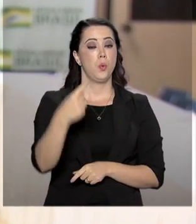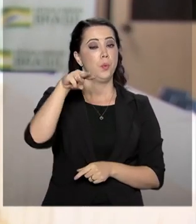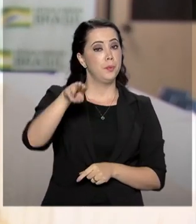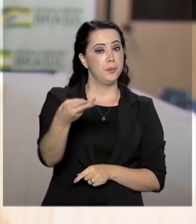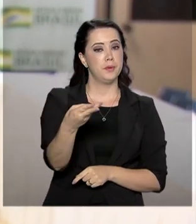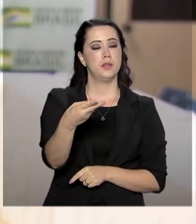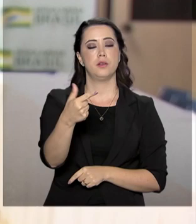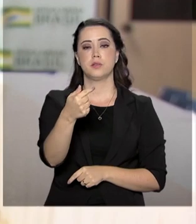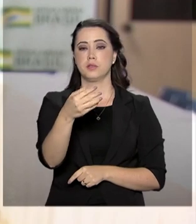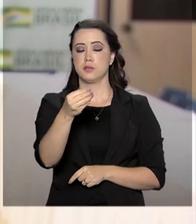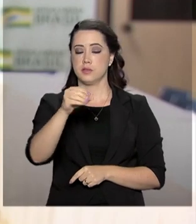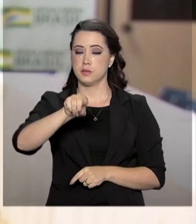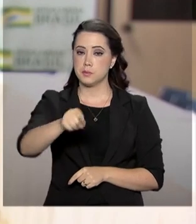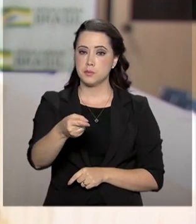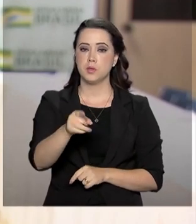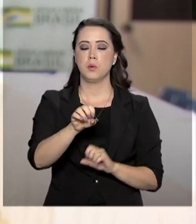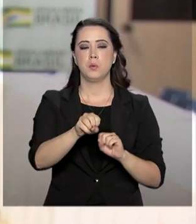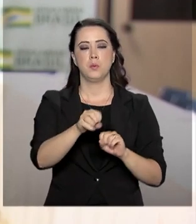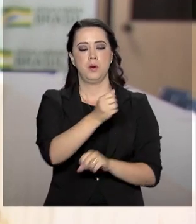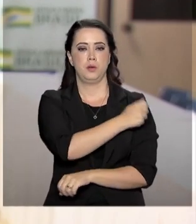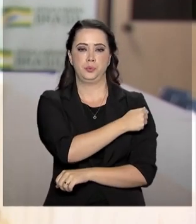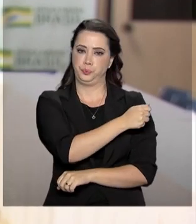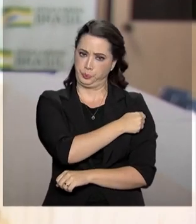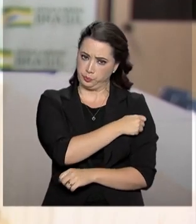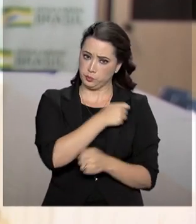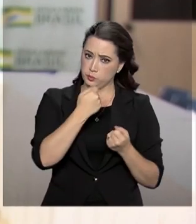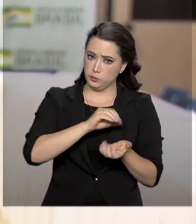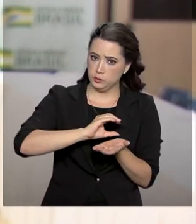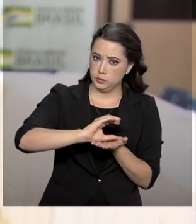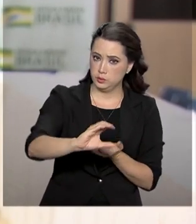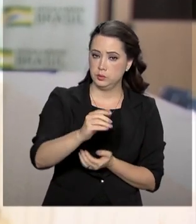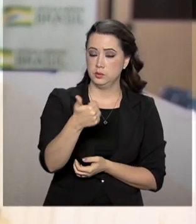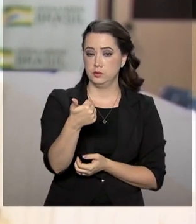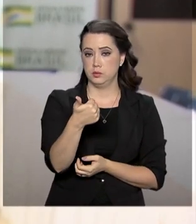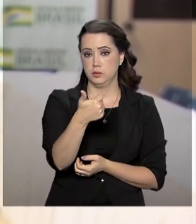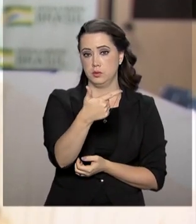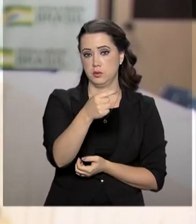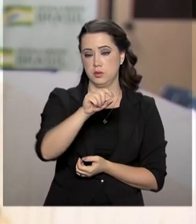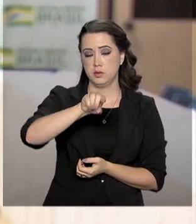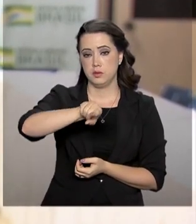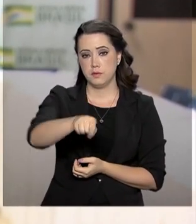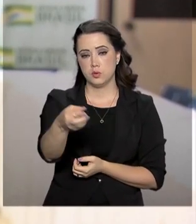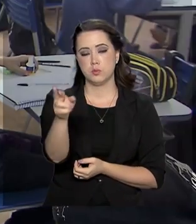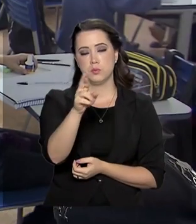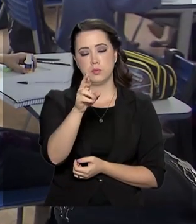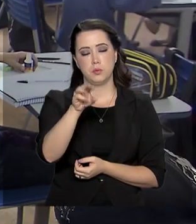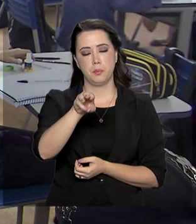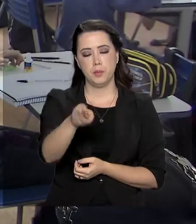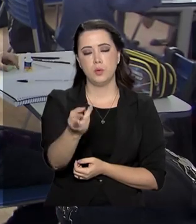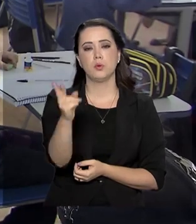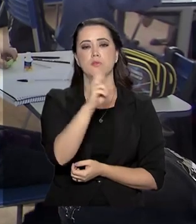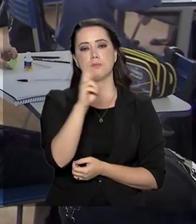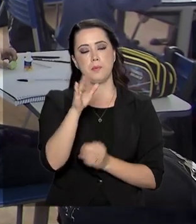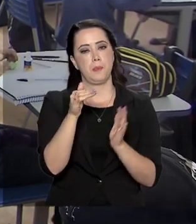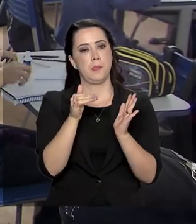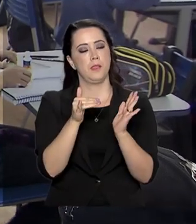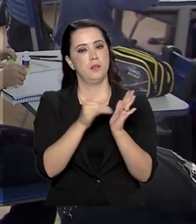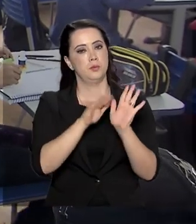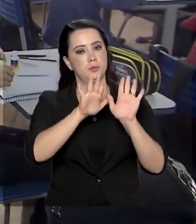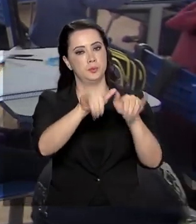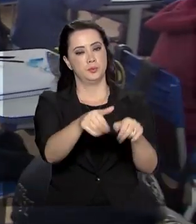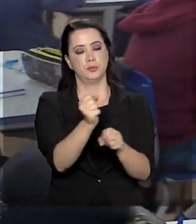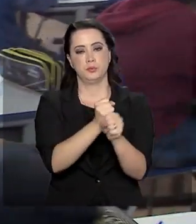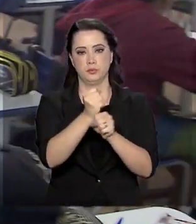estudantes. Para isso, serão investidos 120 milhões de reais até o fim deste ano. Outros 114